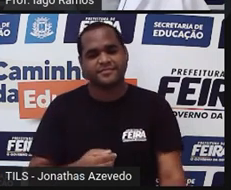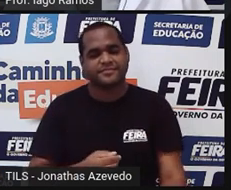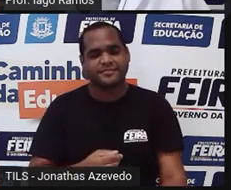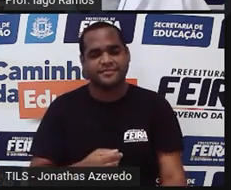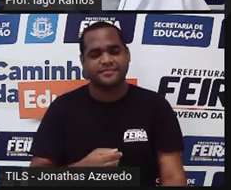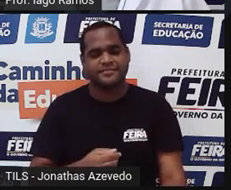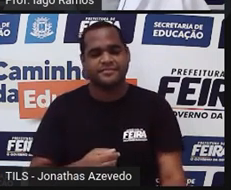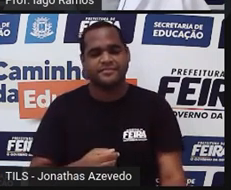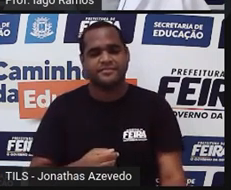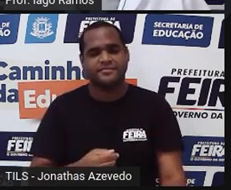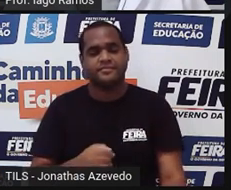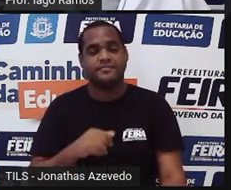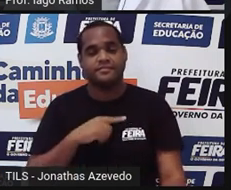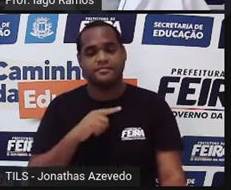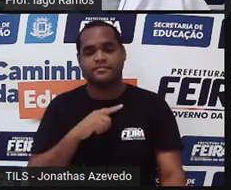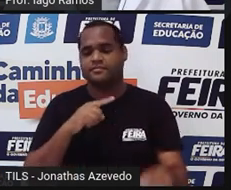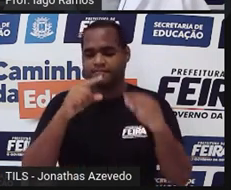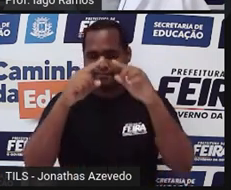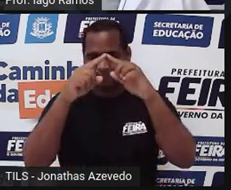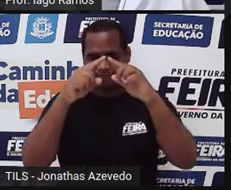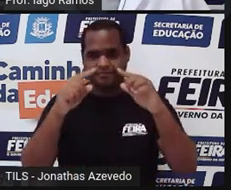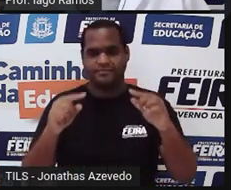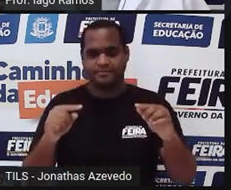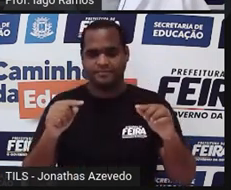Montaríamos o triângulo dessa forma aqui.